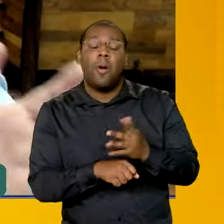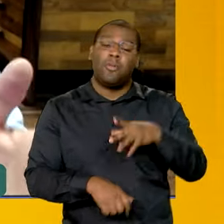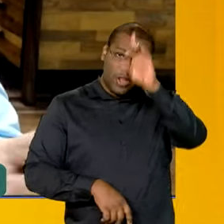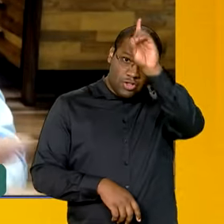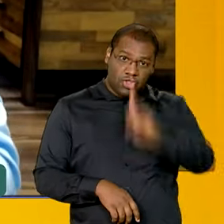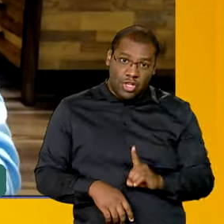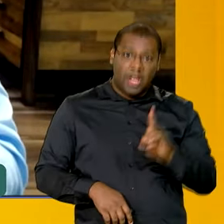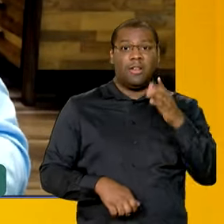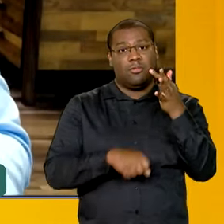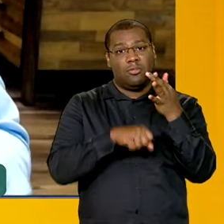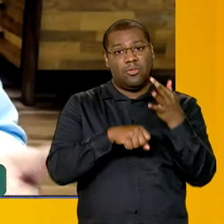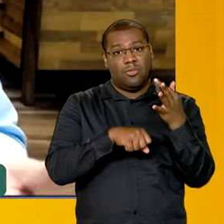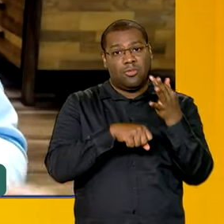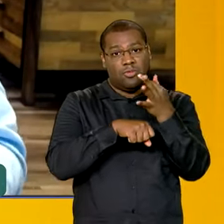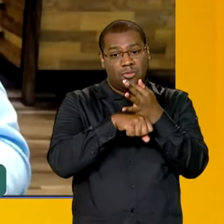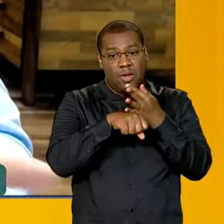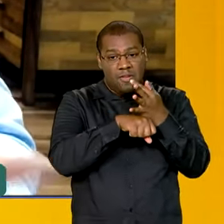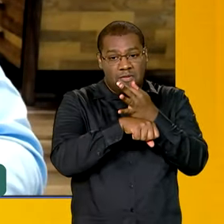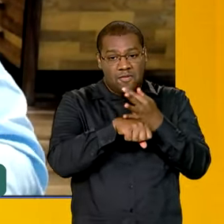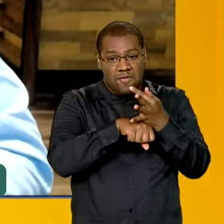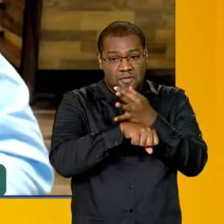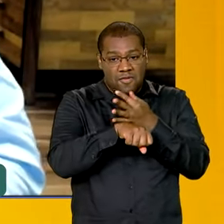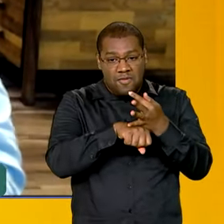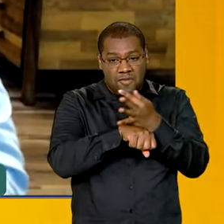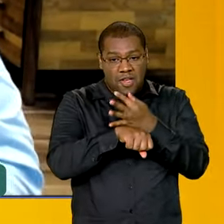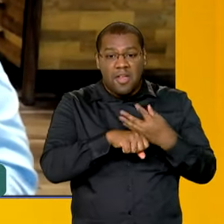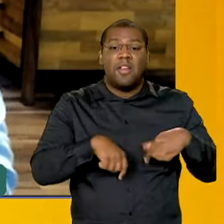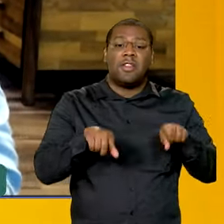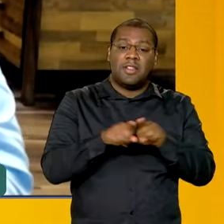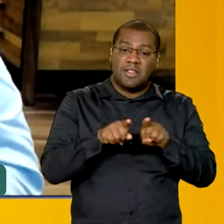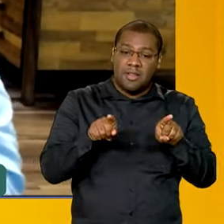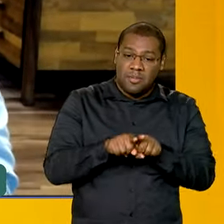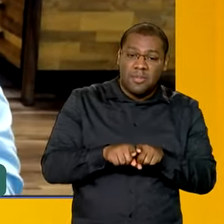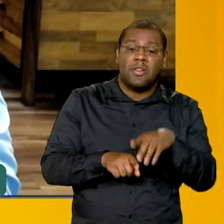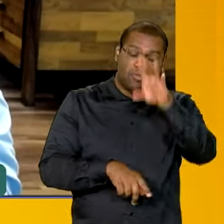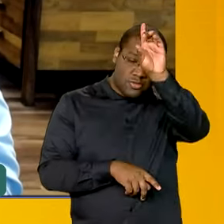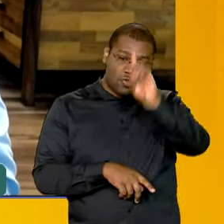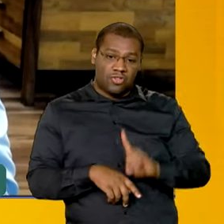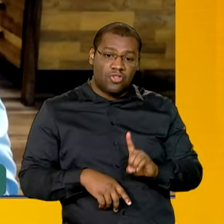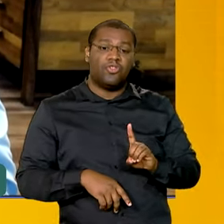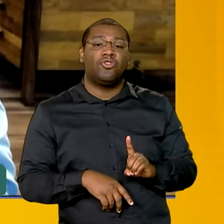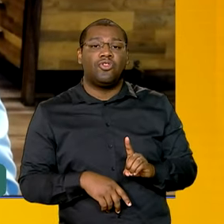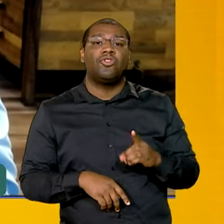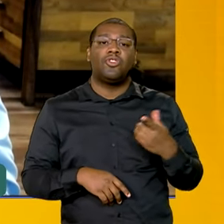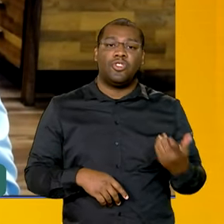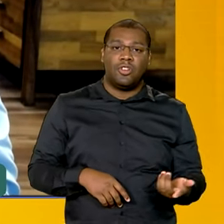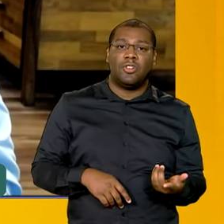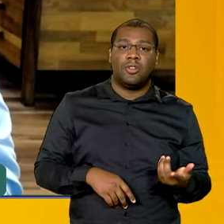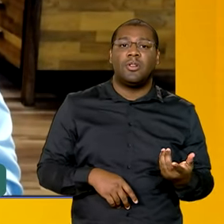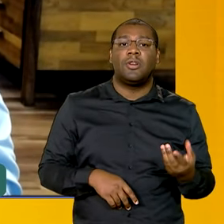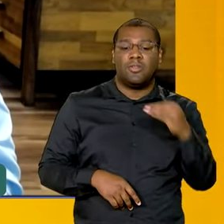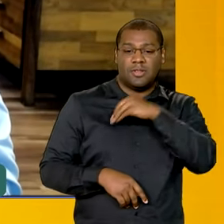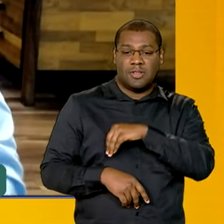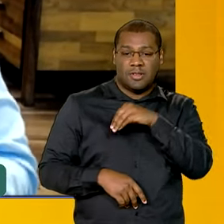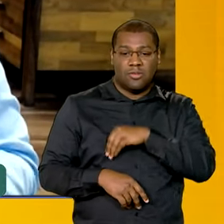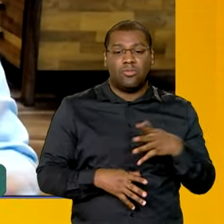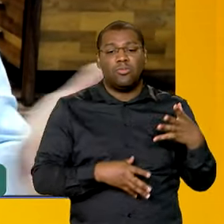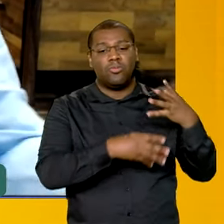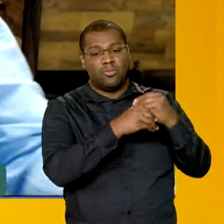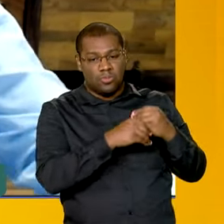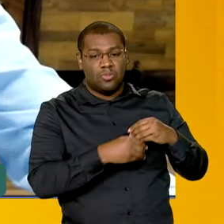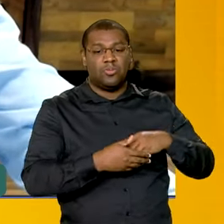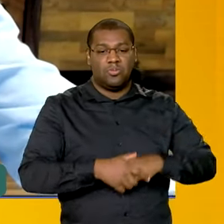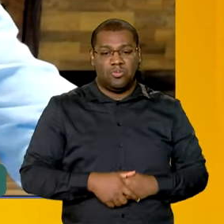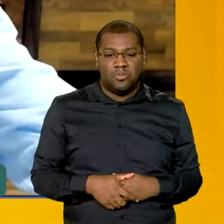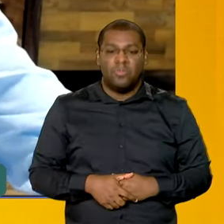como organizar, e de preferencialmente, por convenção, por acordo coletivo, de forma que é uma ajuda